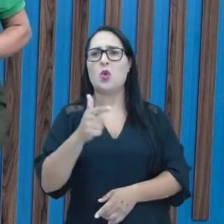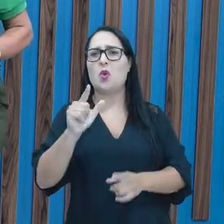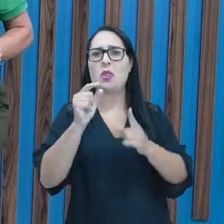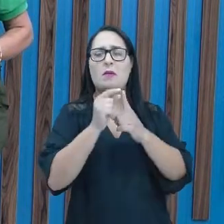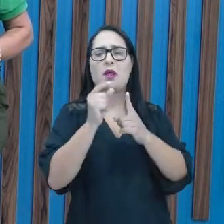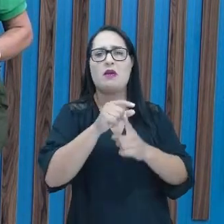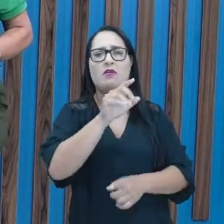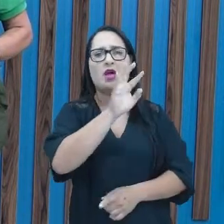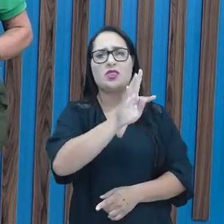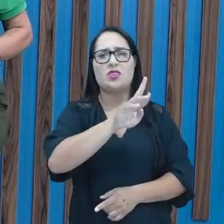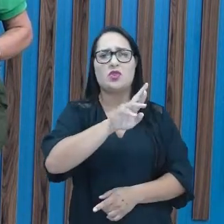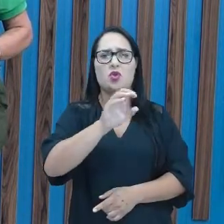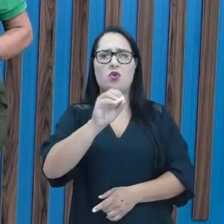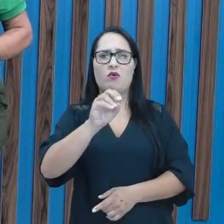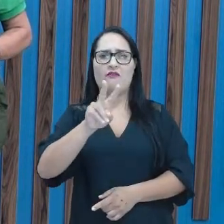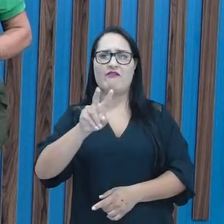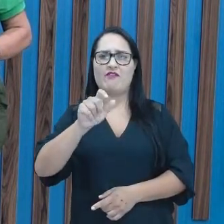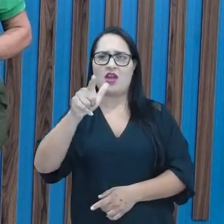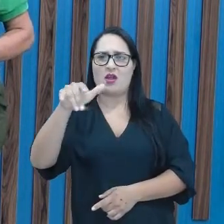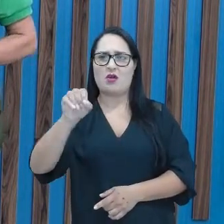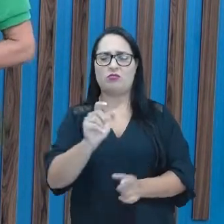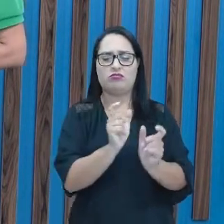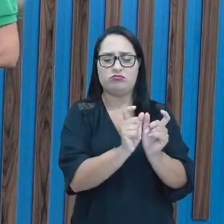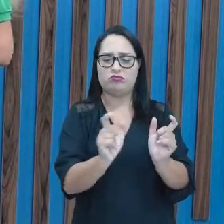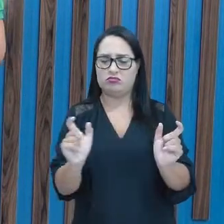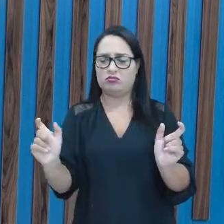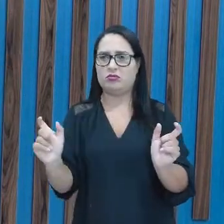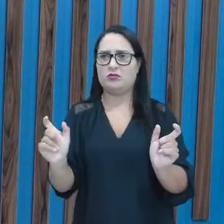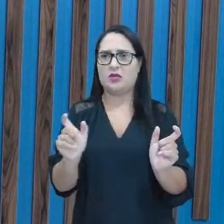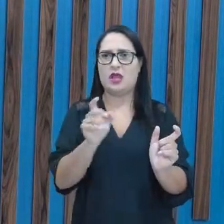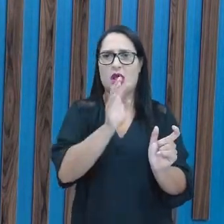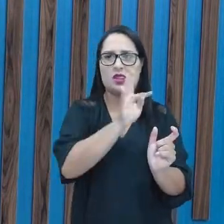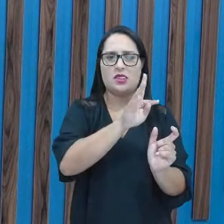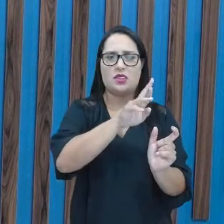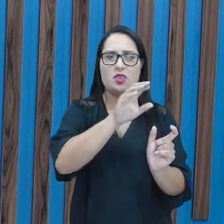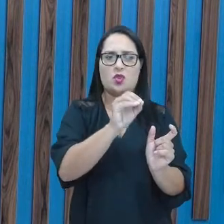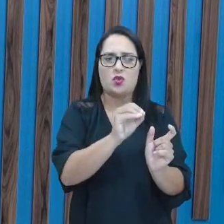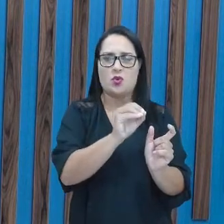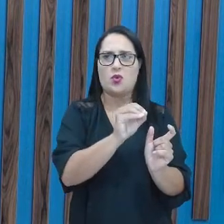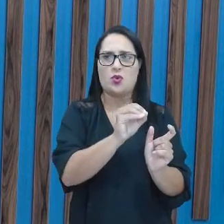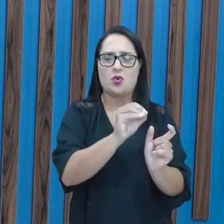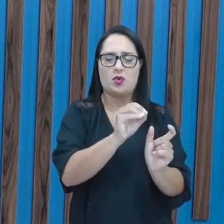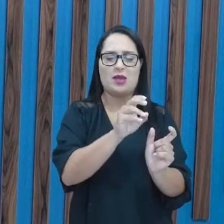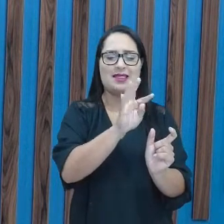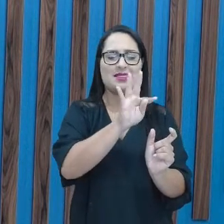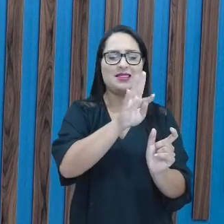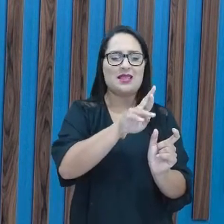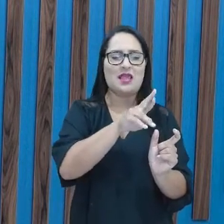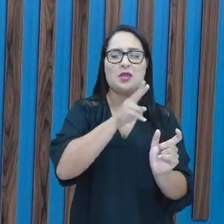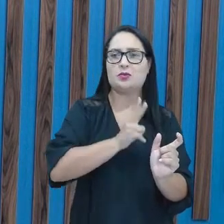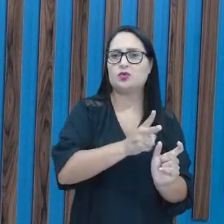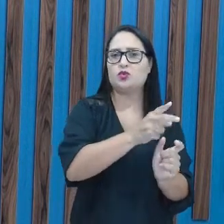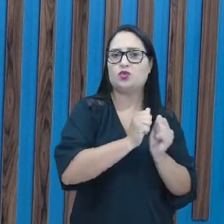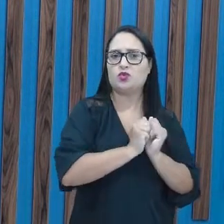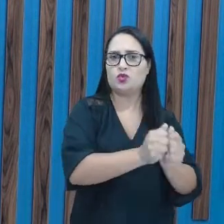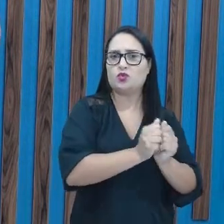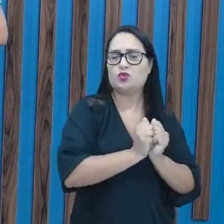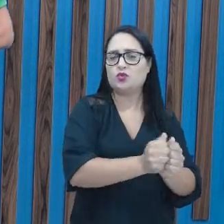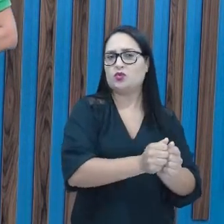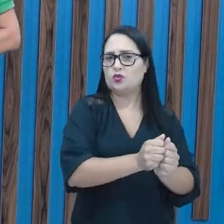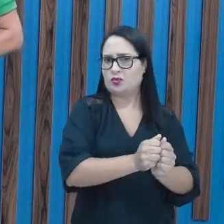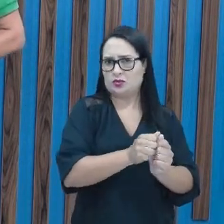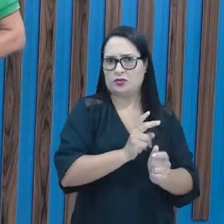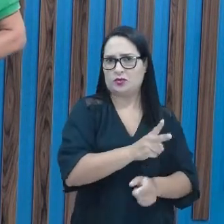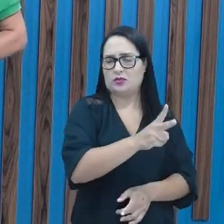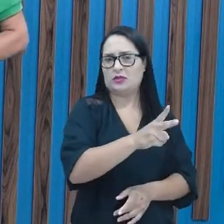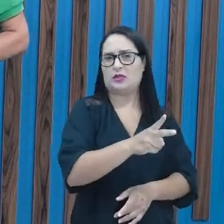trovão, vamos separar essa palavra? Trovão, o TR não separou, por isso que dizemos que é